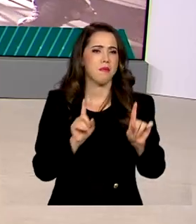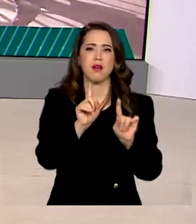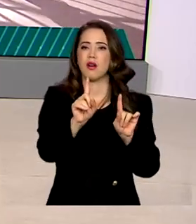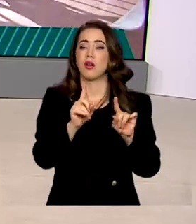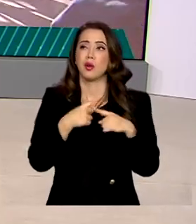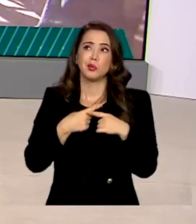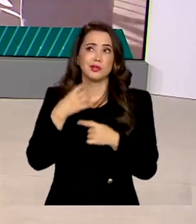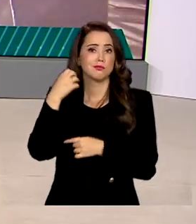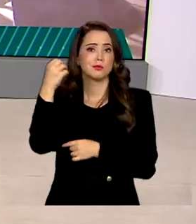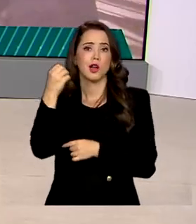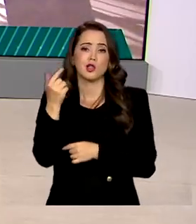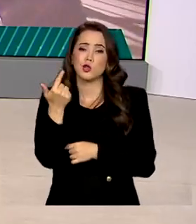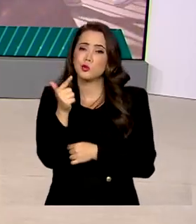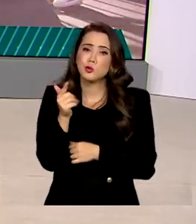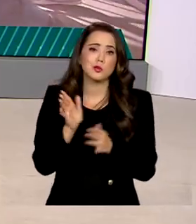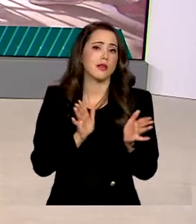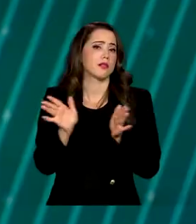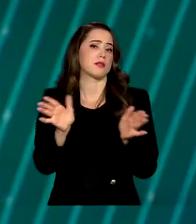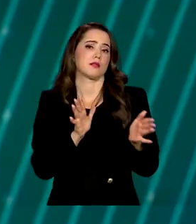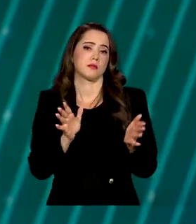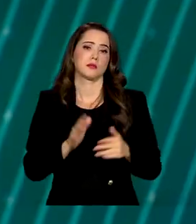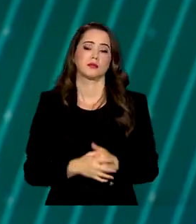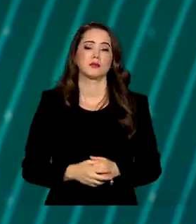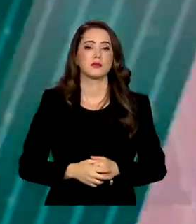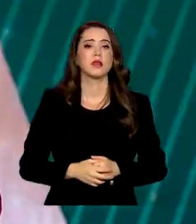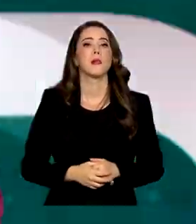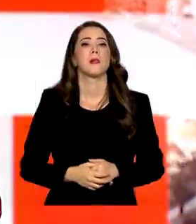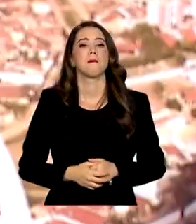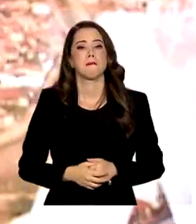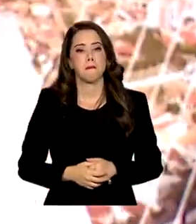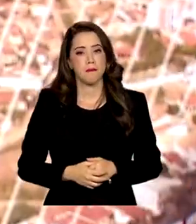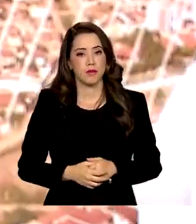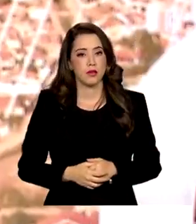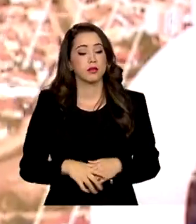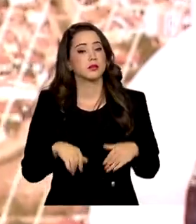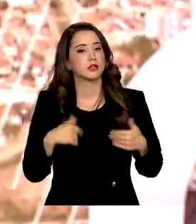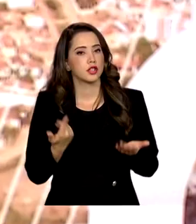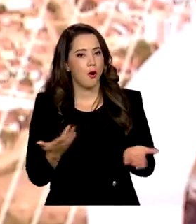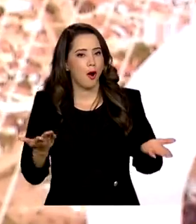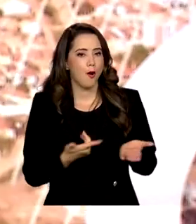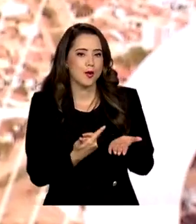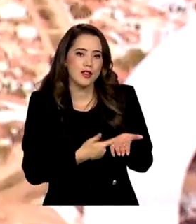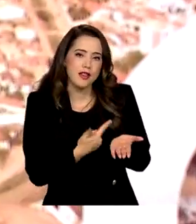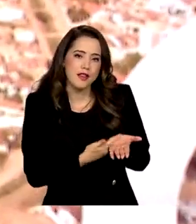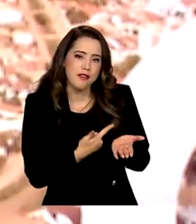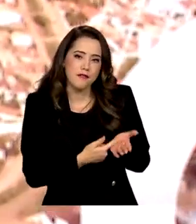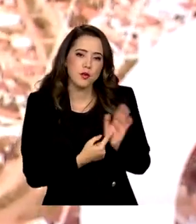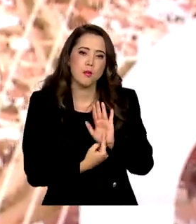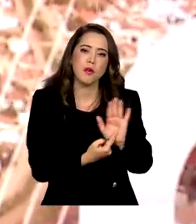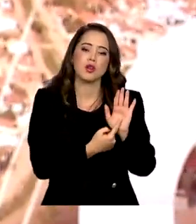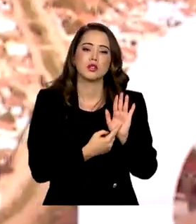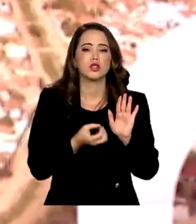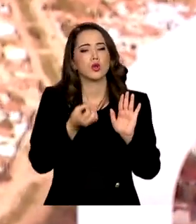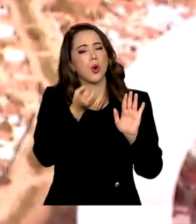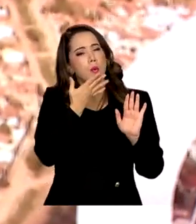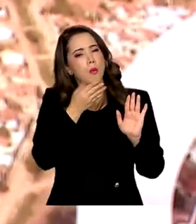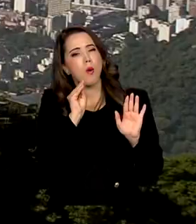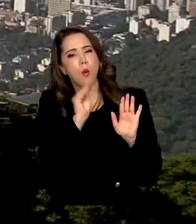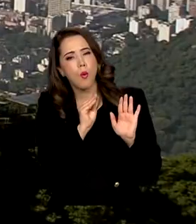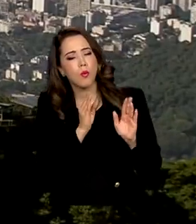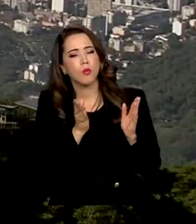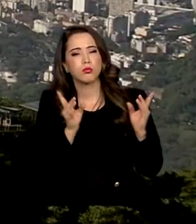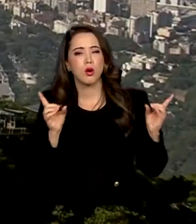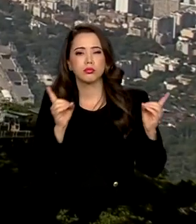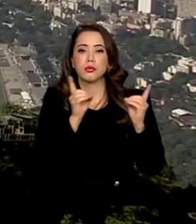viajar pela falta de acessibilidade. É por isso que foi lançado um guia de como atender bem os turistas com deficiência.